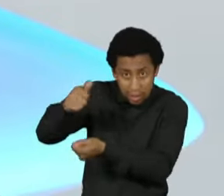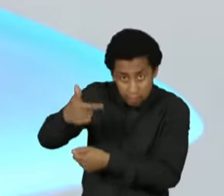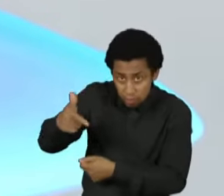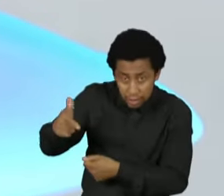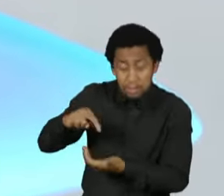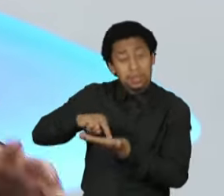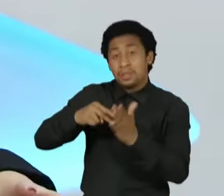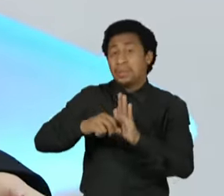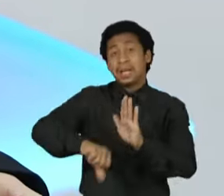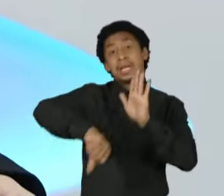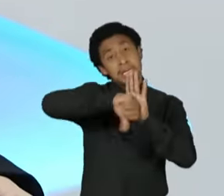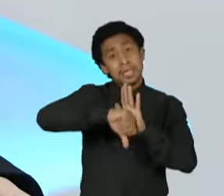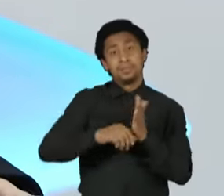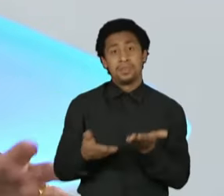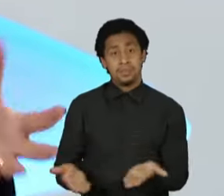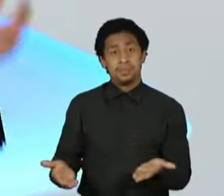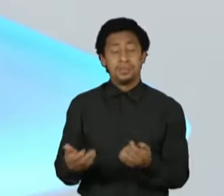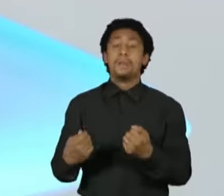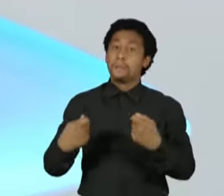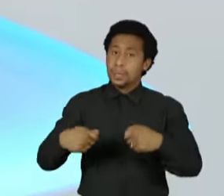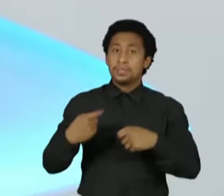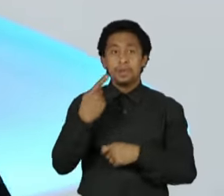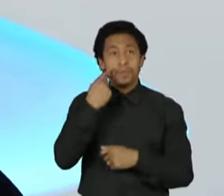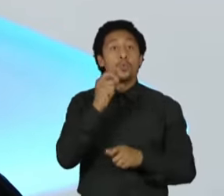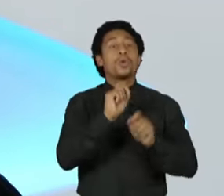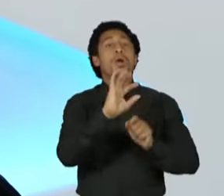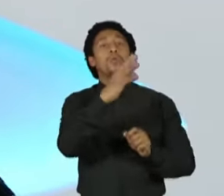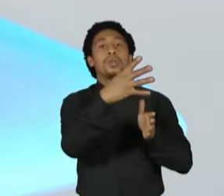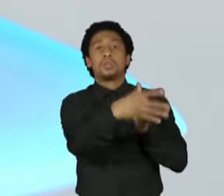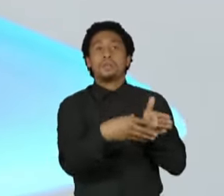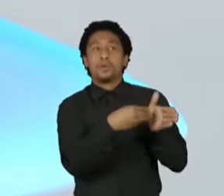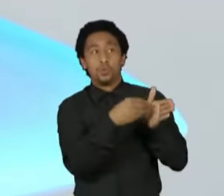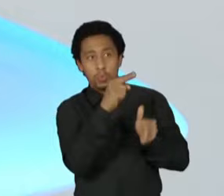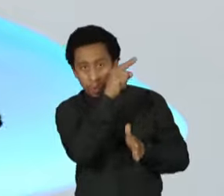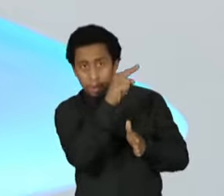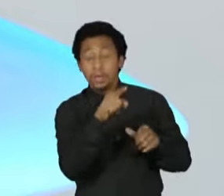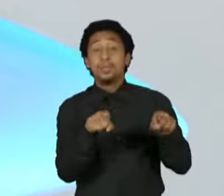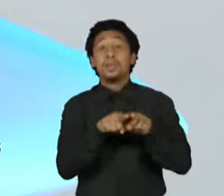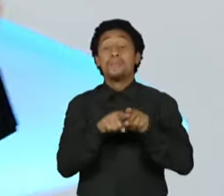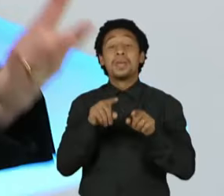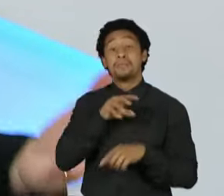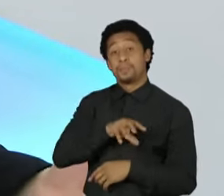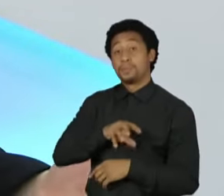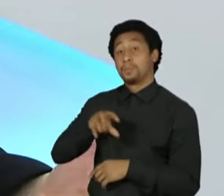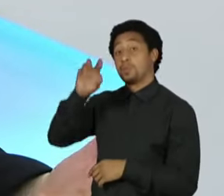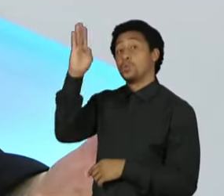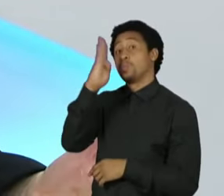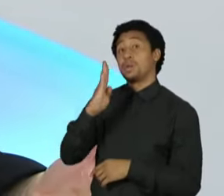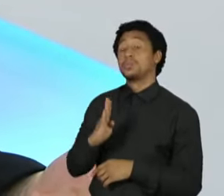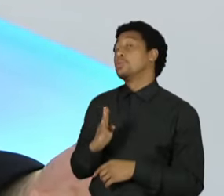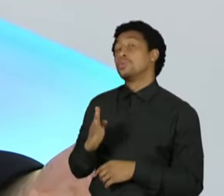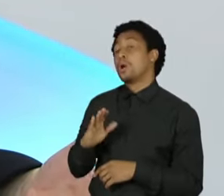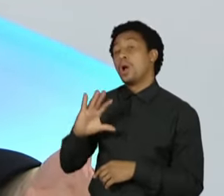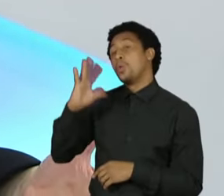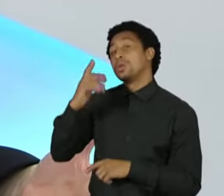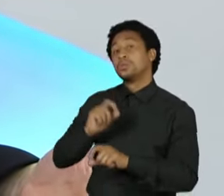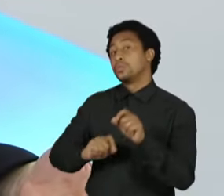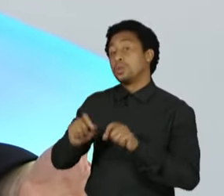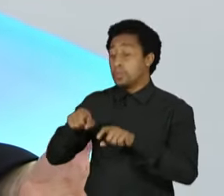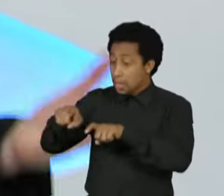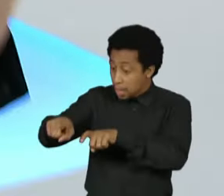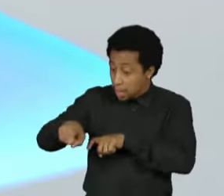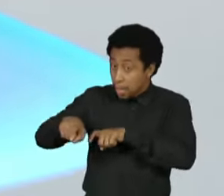É preciso fazer uma diferença entre o que acontece na Amazônia Legal e o acontece no resto do Brasil, do agro que sustenta e coloca comida na mesa da